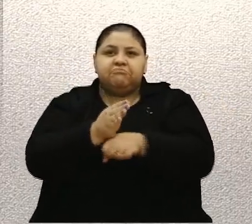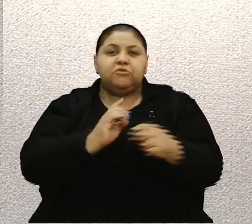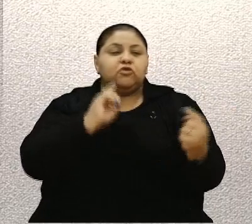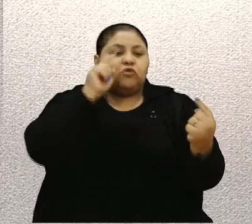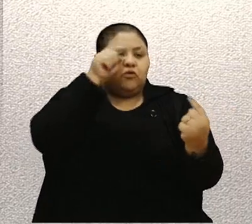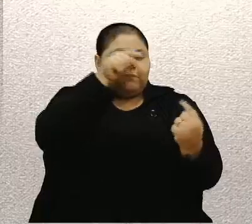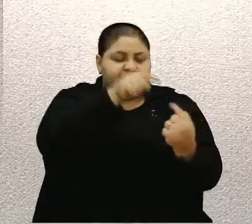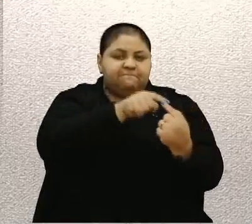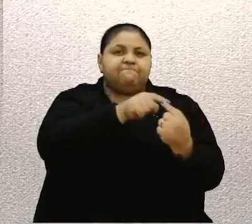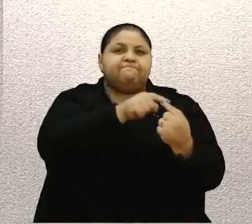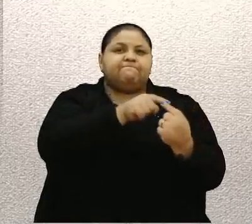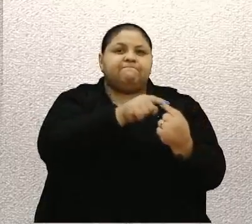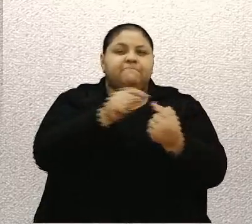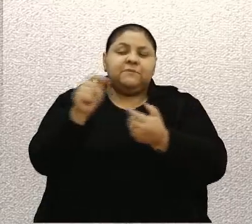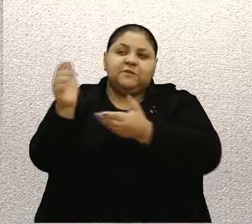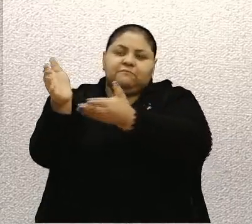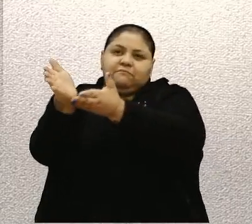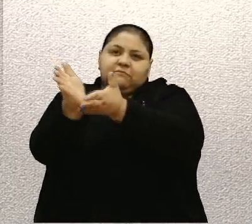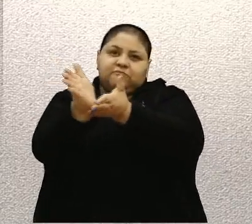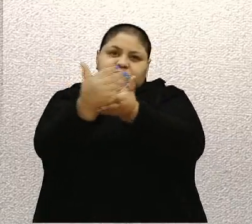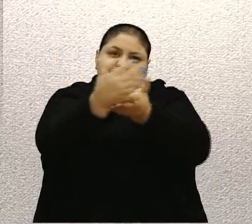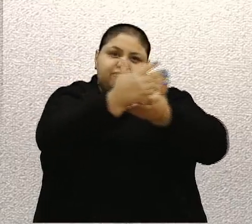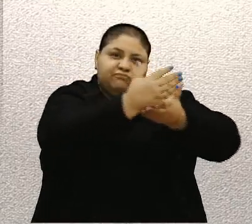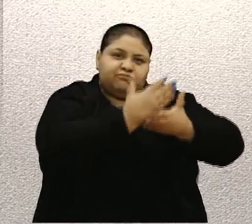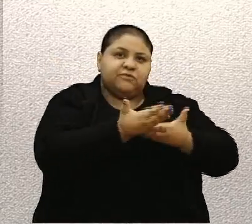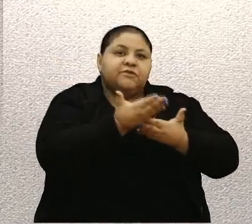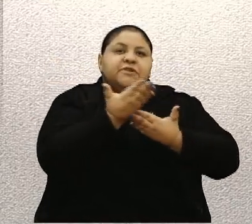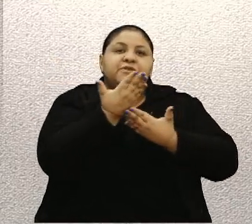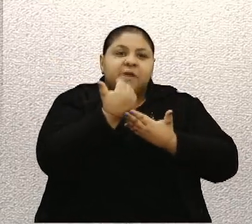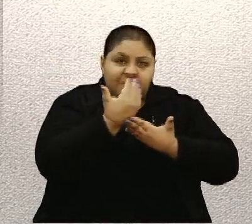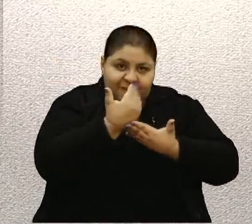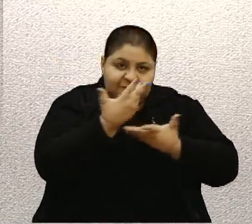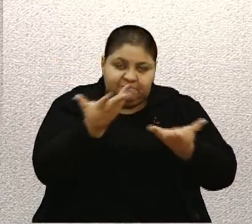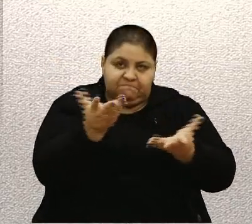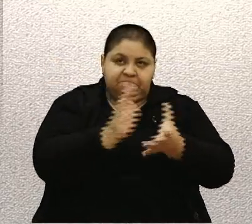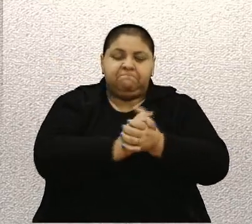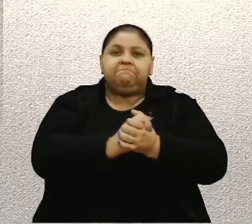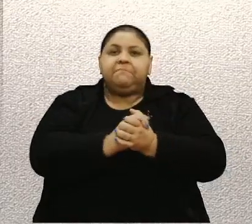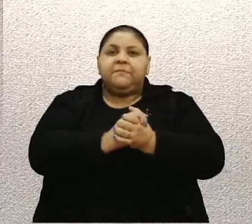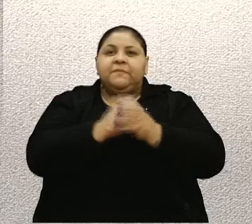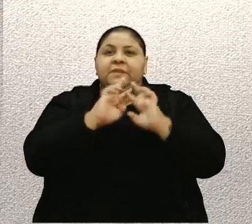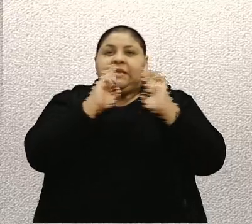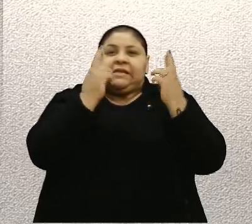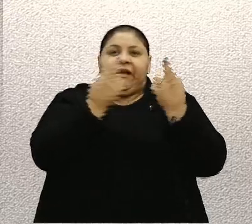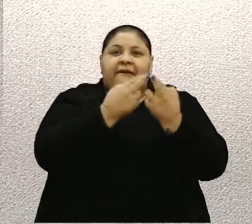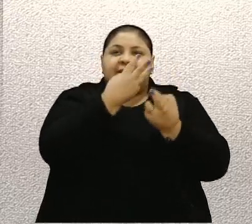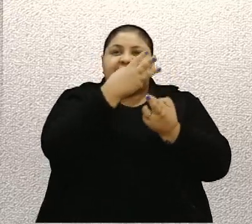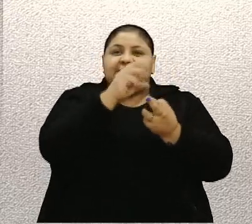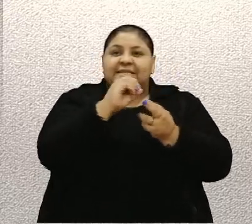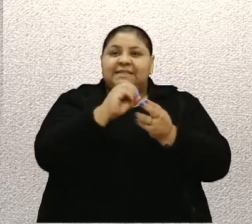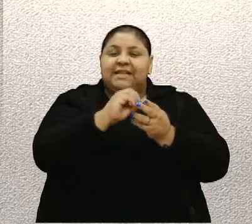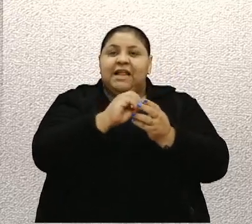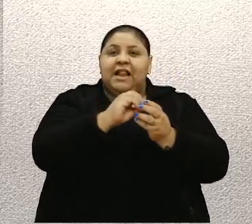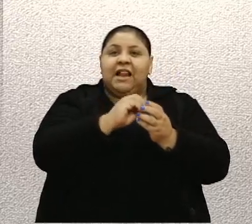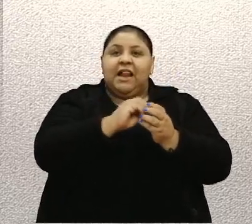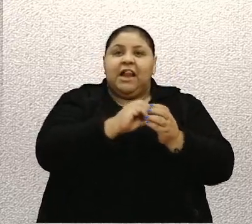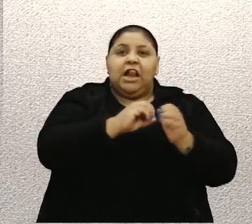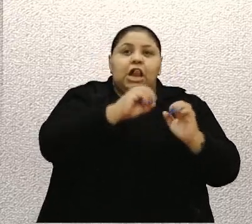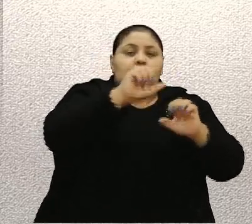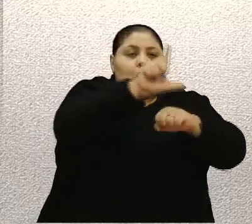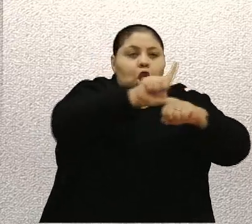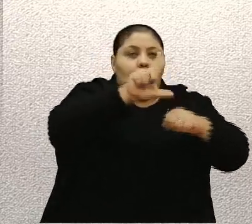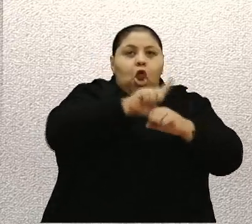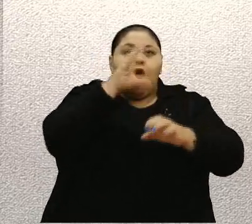muito nobre, que é a arrecadação de alimentos. Então, foram reunidas 30 cervejarias e